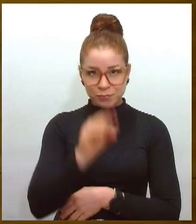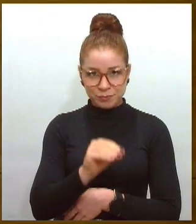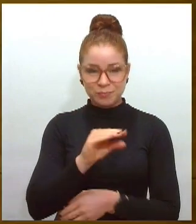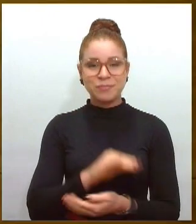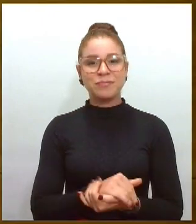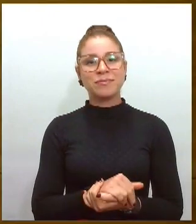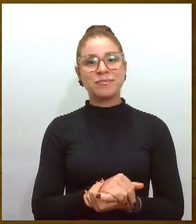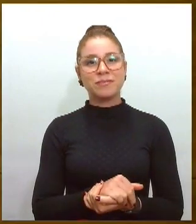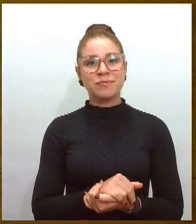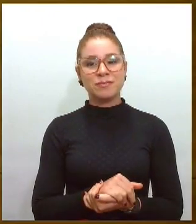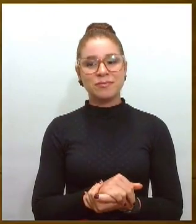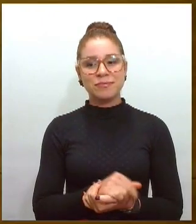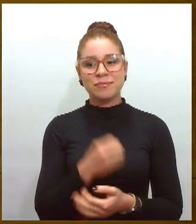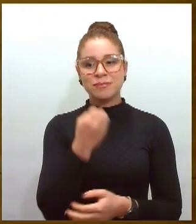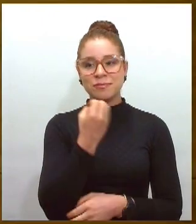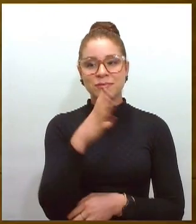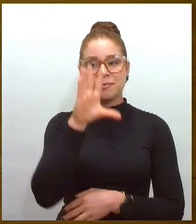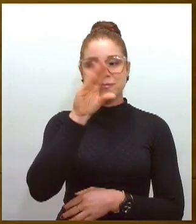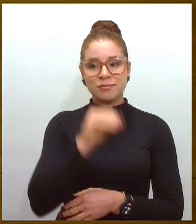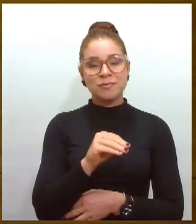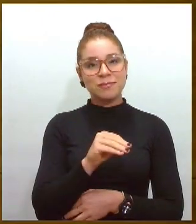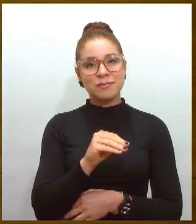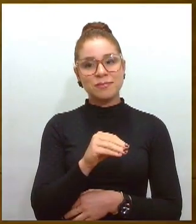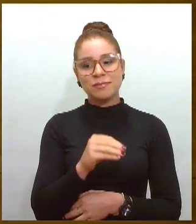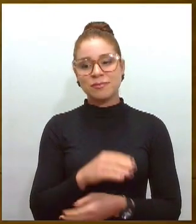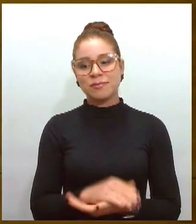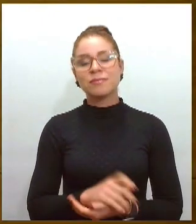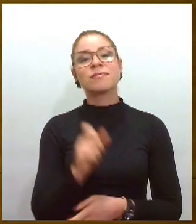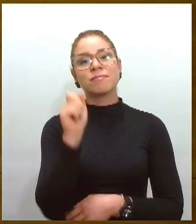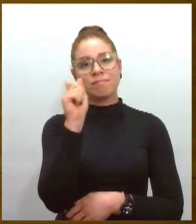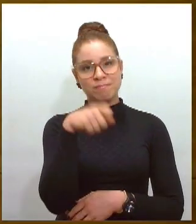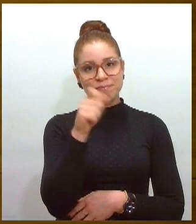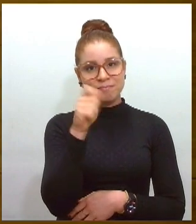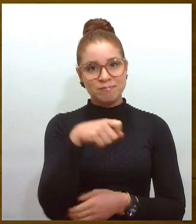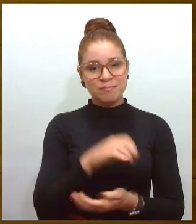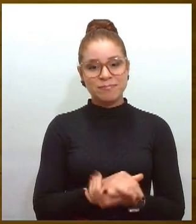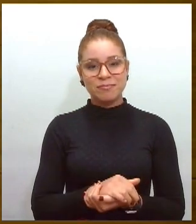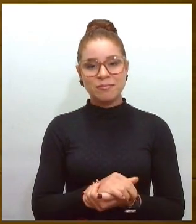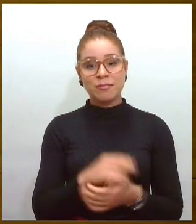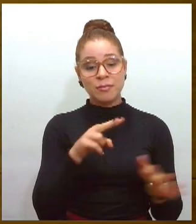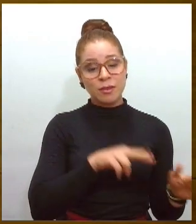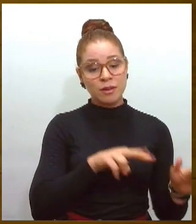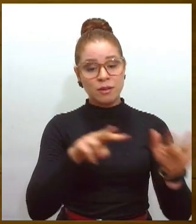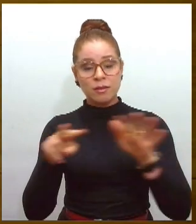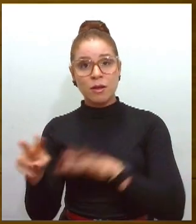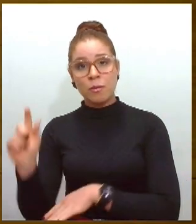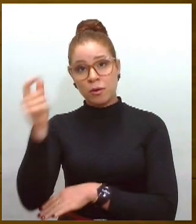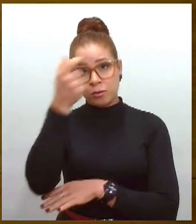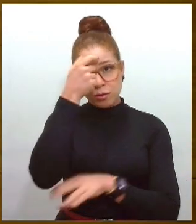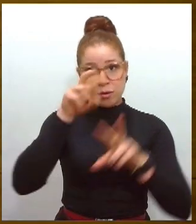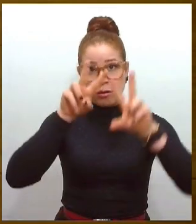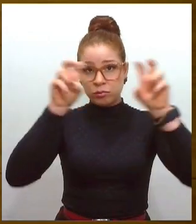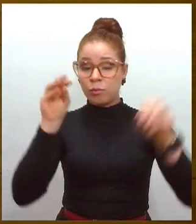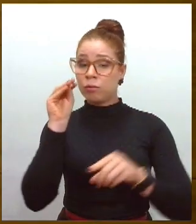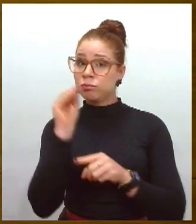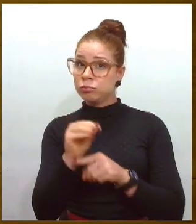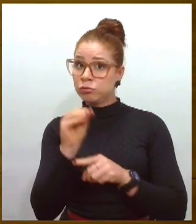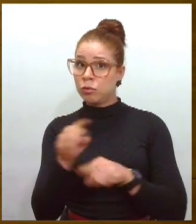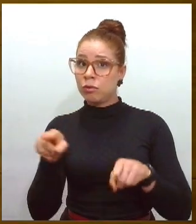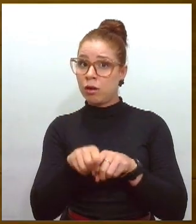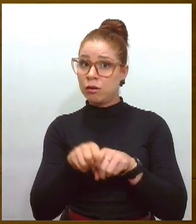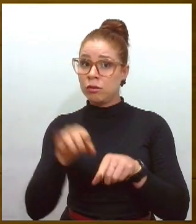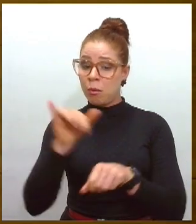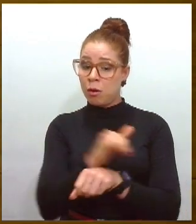Boa noite, Sival. Muito boa noite. Exatamente. A Semana de Conscientização sobre os Cuidados e Manuseio de Fogos de